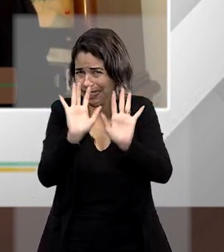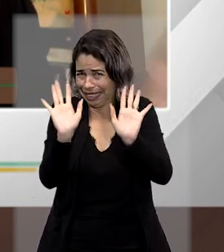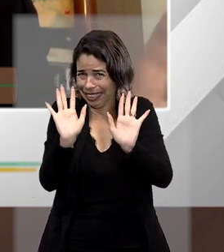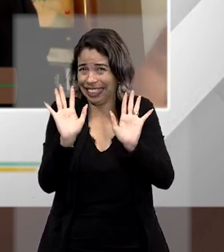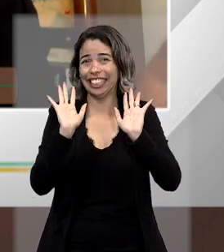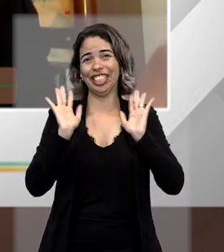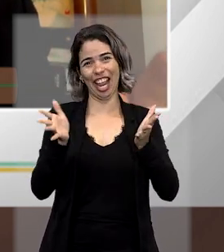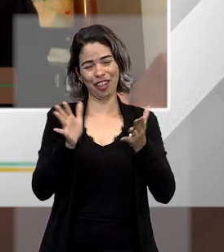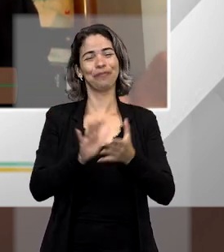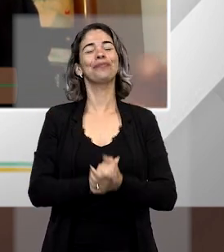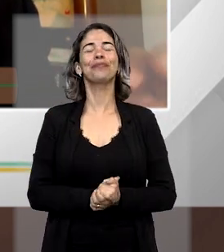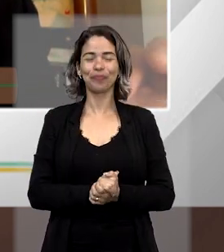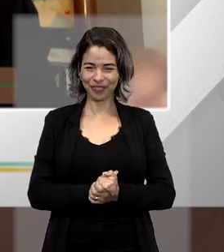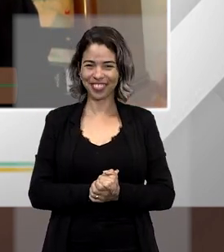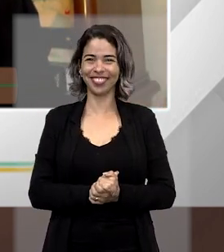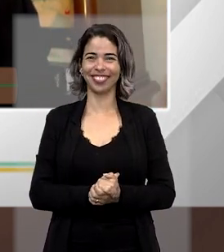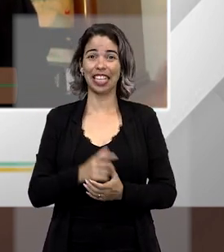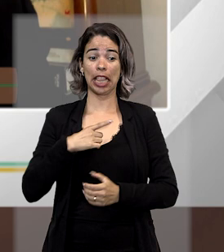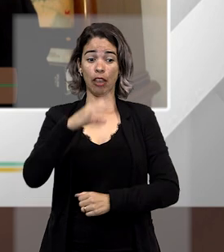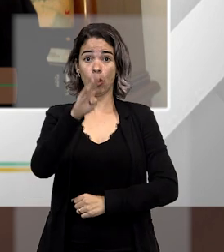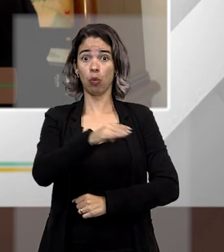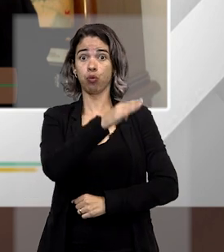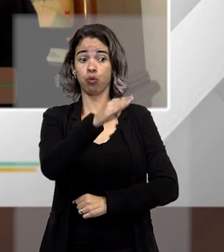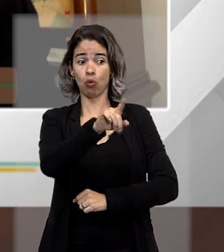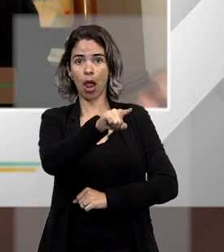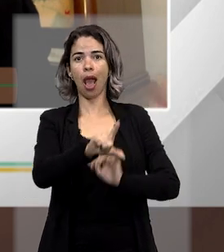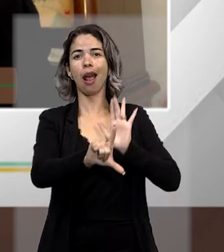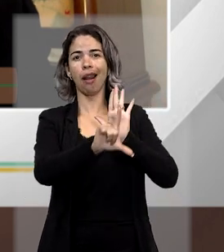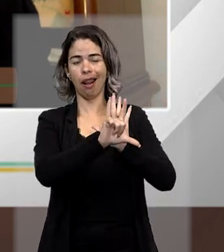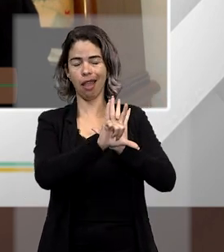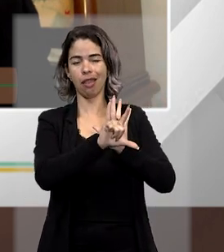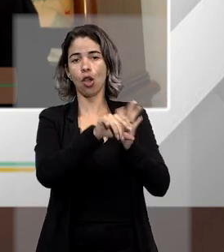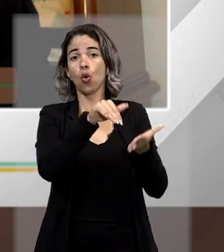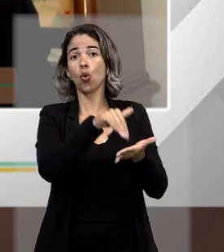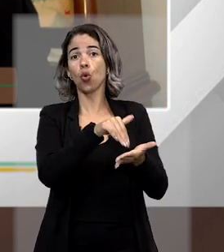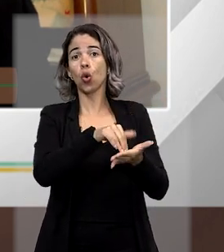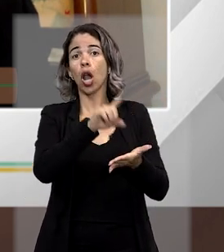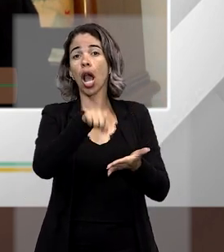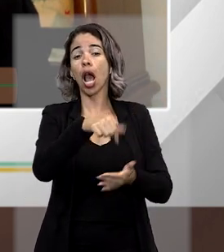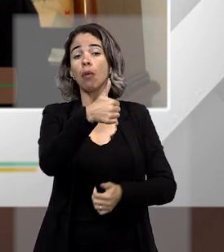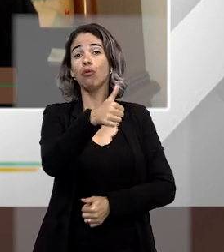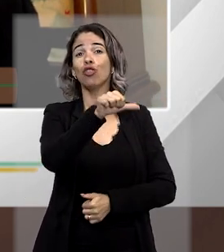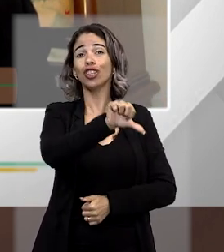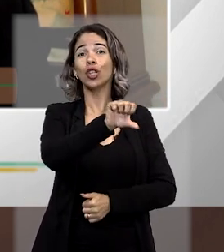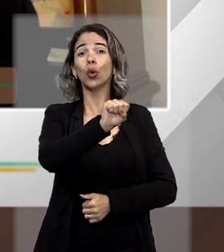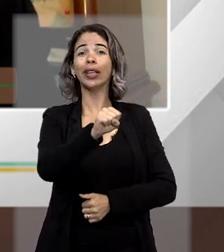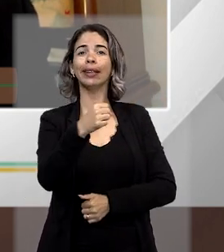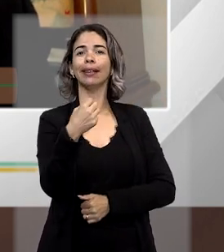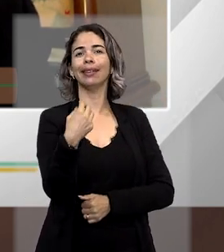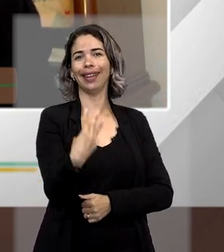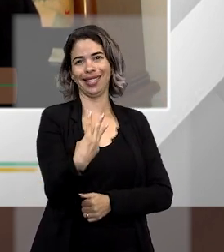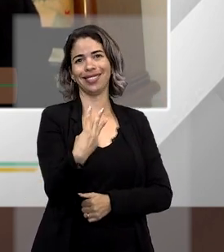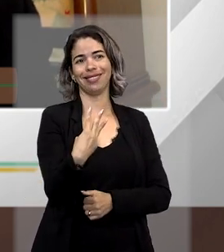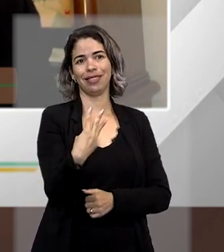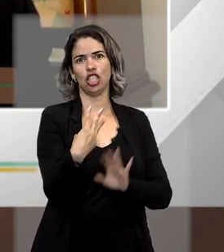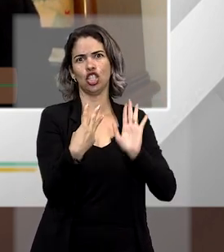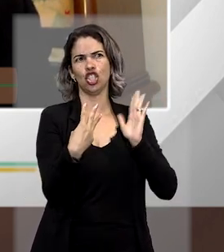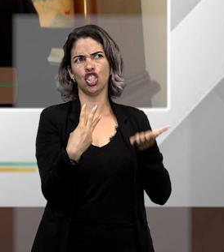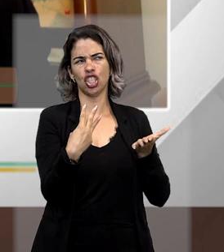aqui. Quando houve a revogação desta lei, essa última lei, ela era de 1983.